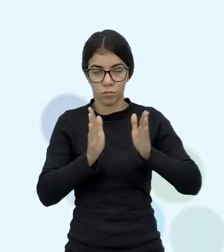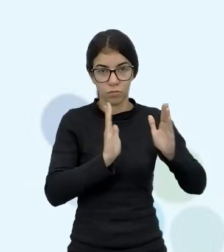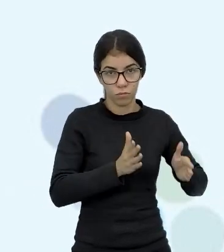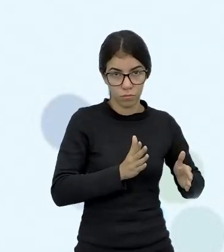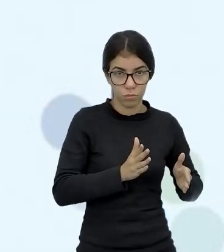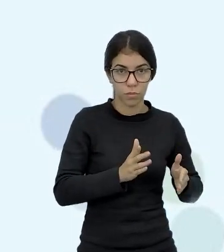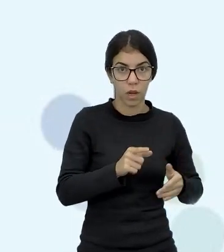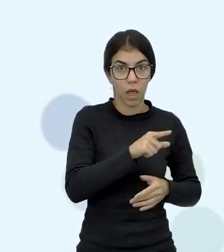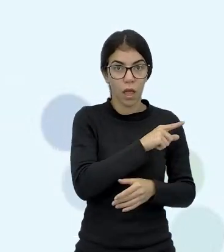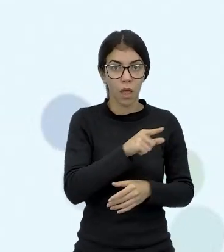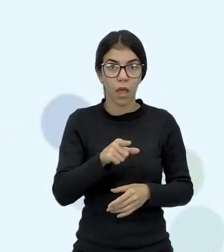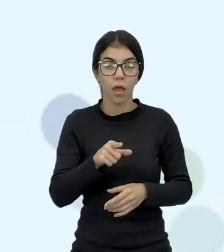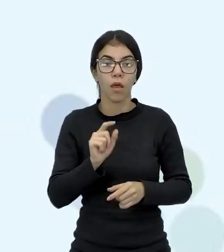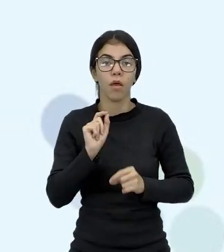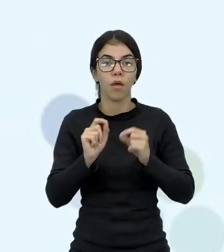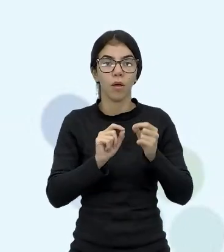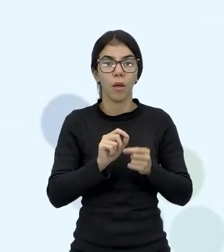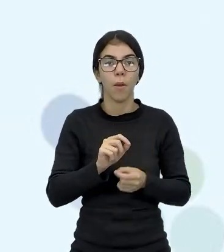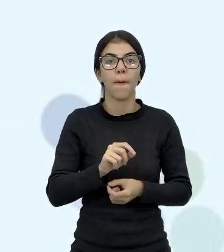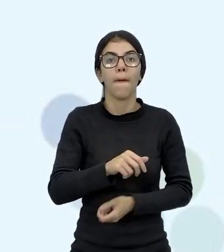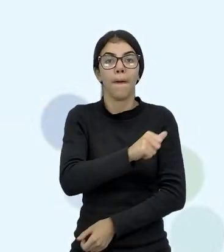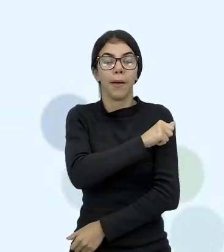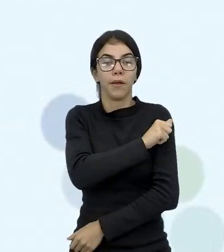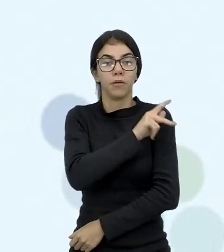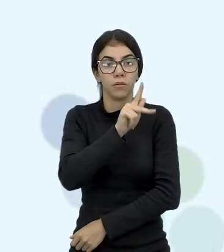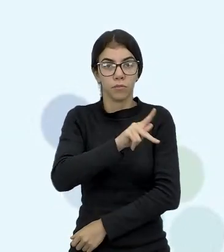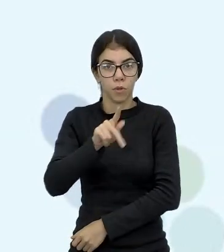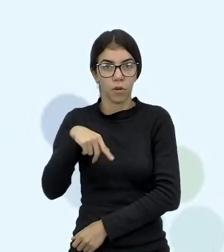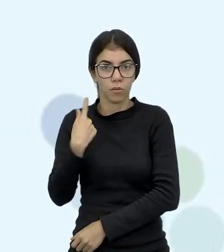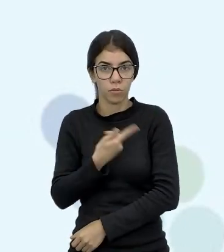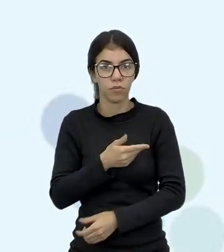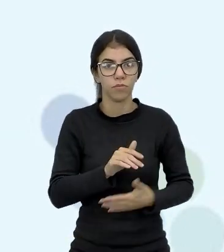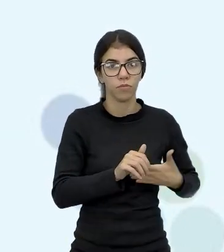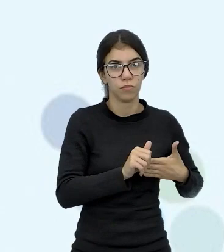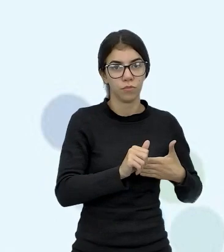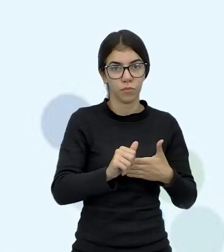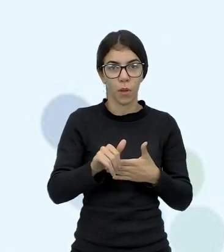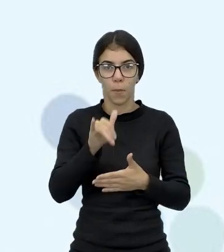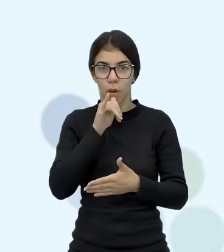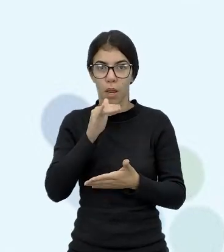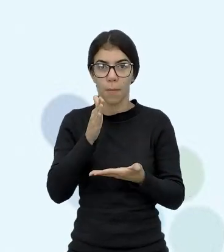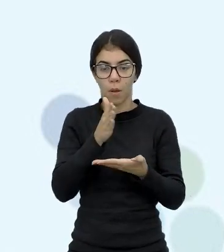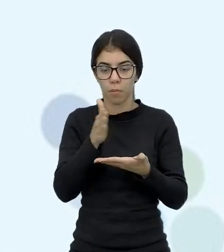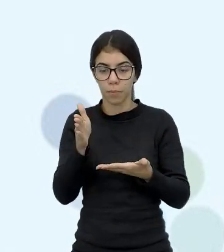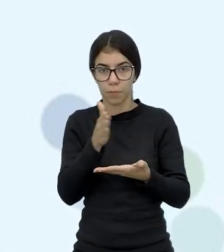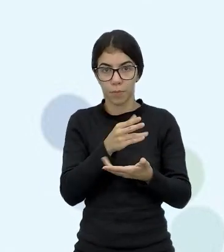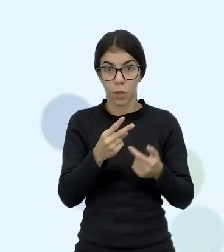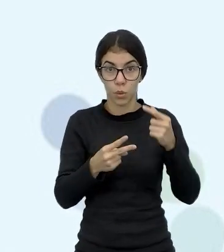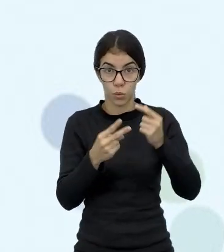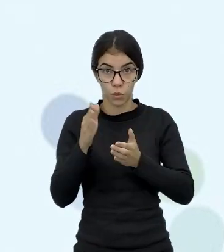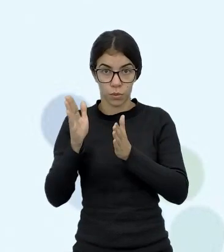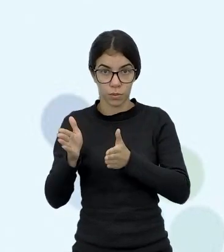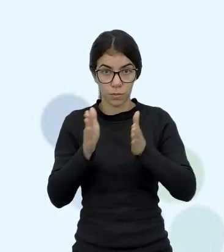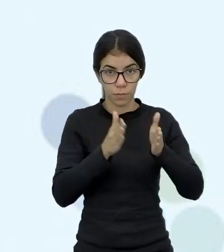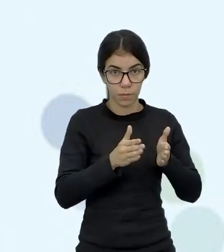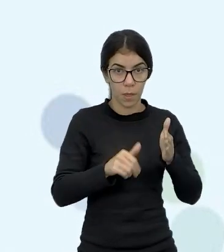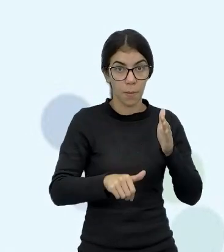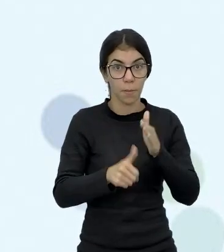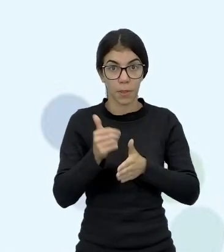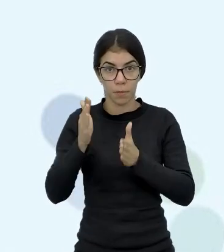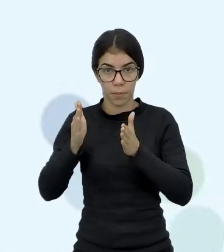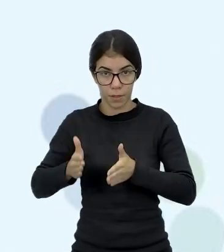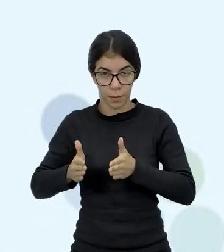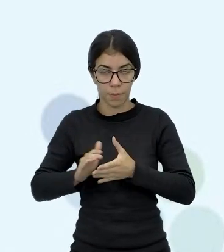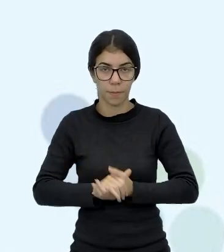tá? Isso é para vocês e para os professores aí que estão nos acompanhando, tá? Pode ser dividida em duas etapas. Vamos lá. Primeira